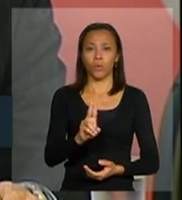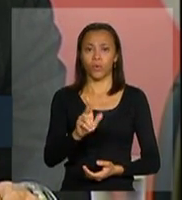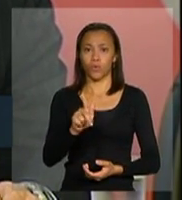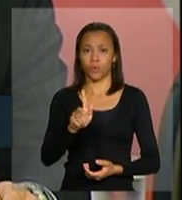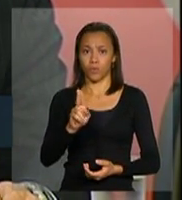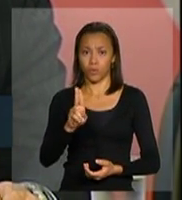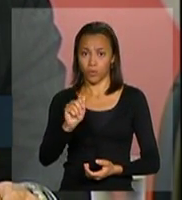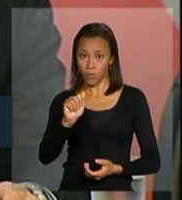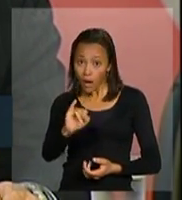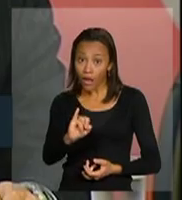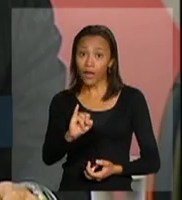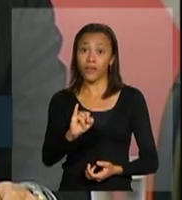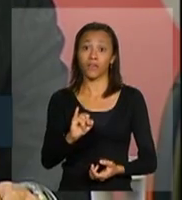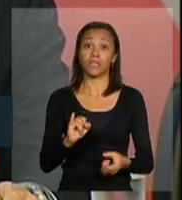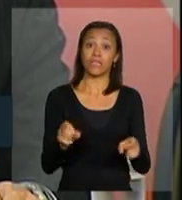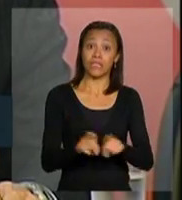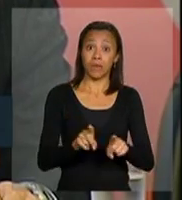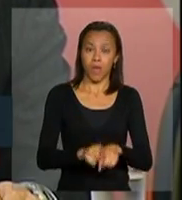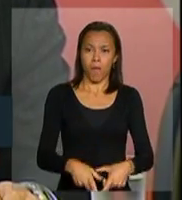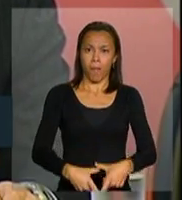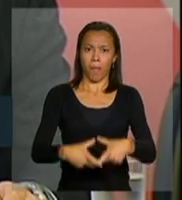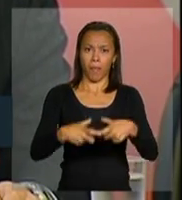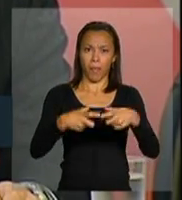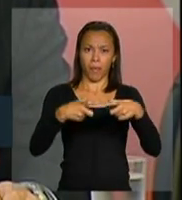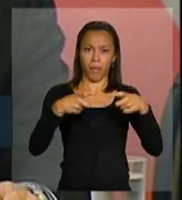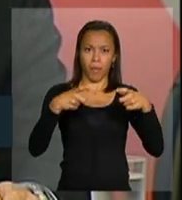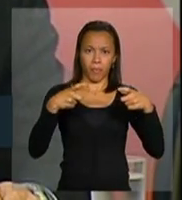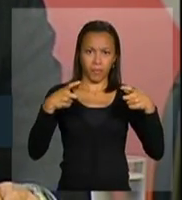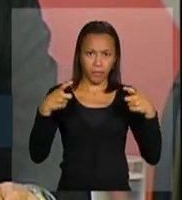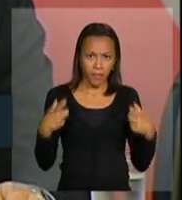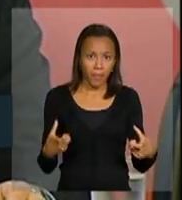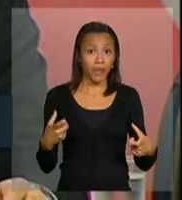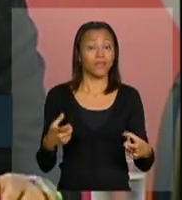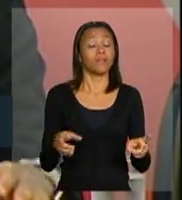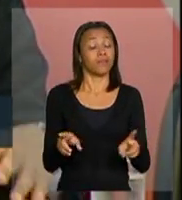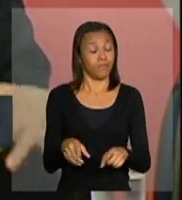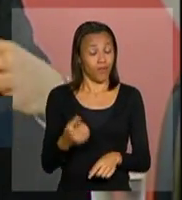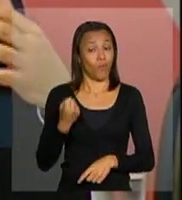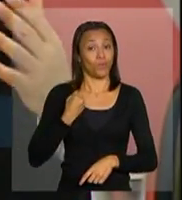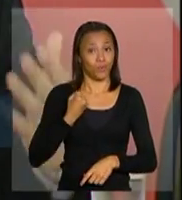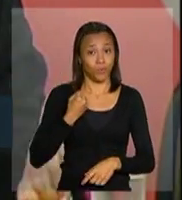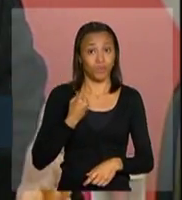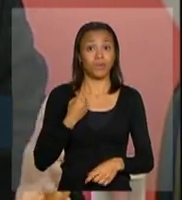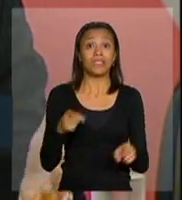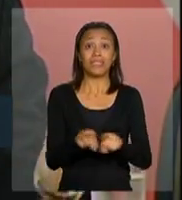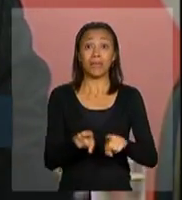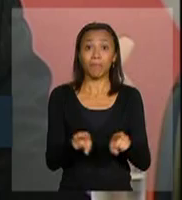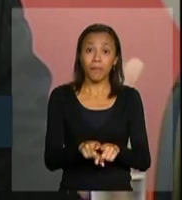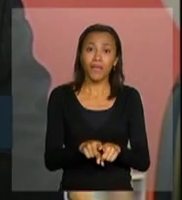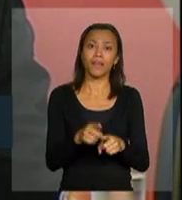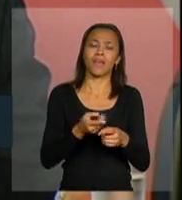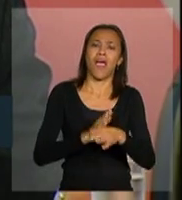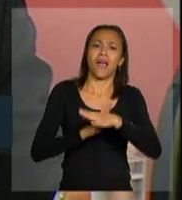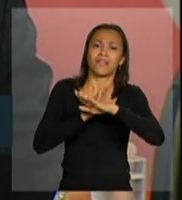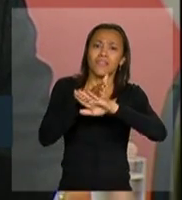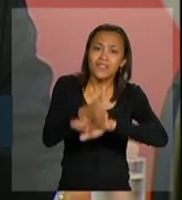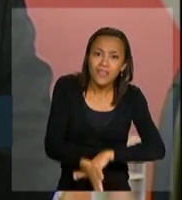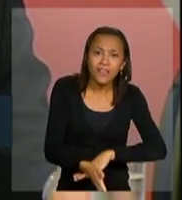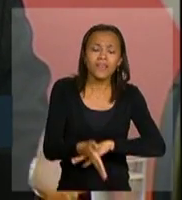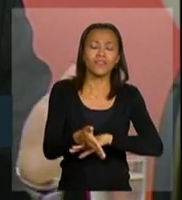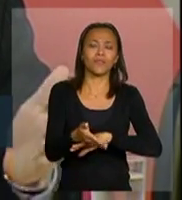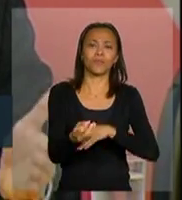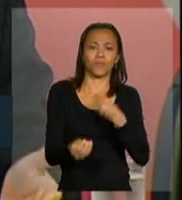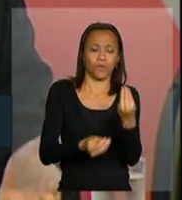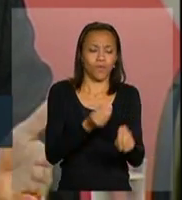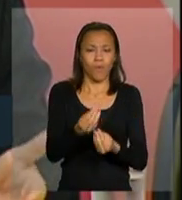o Pedro, a gente comentando aqui, um aumento importante da prevalência no Uruguai, tem uma combinação do acesso aos serviços,